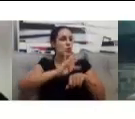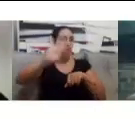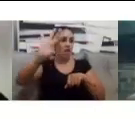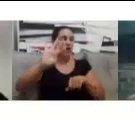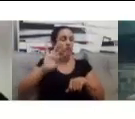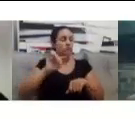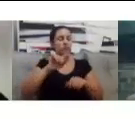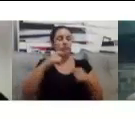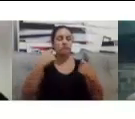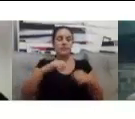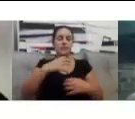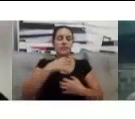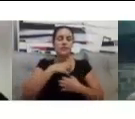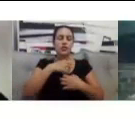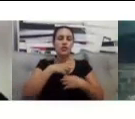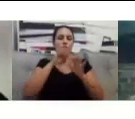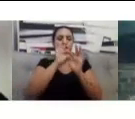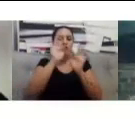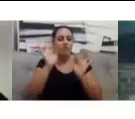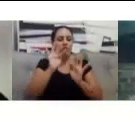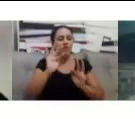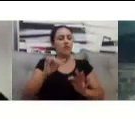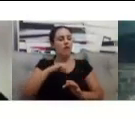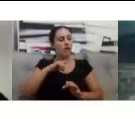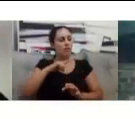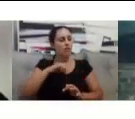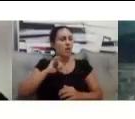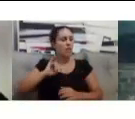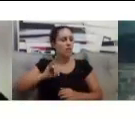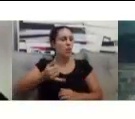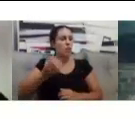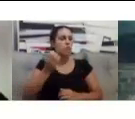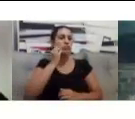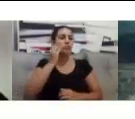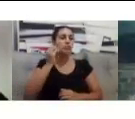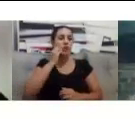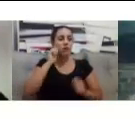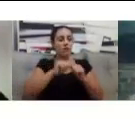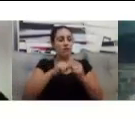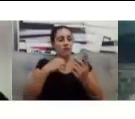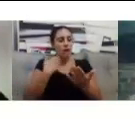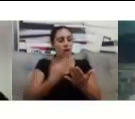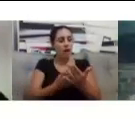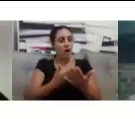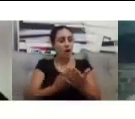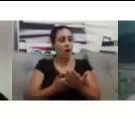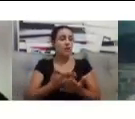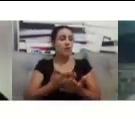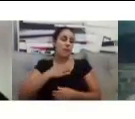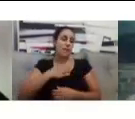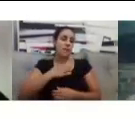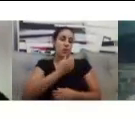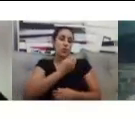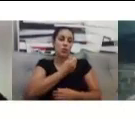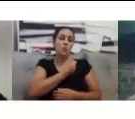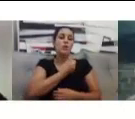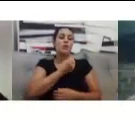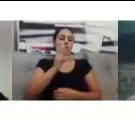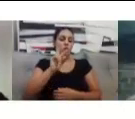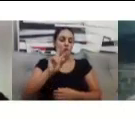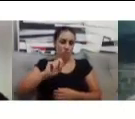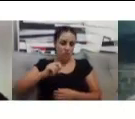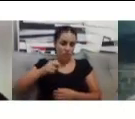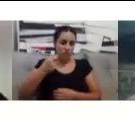acolhidos. Eu vou deixar os meus contatos também. Igual a Thalita vai deixar o dela. Se vocês precisarem entrar em contato comigo. Pode mandar mensagem, e-mail.